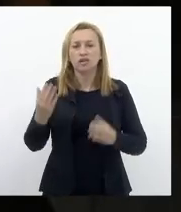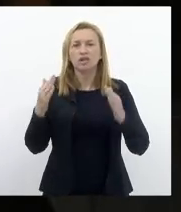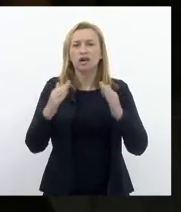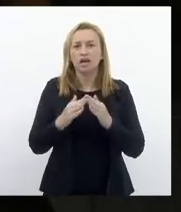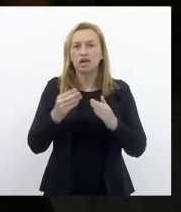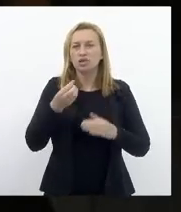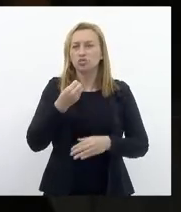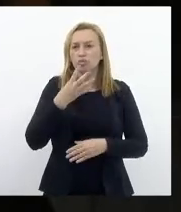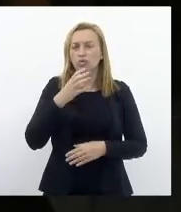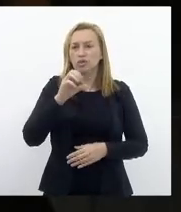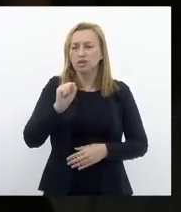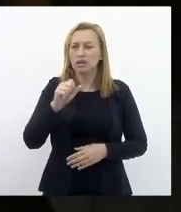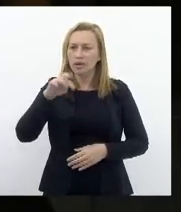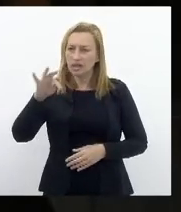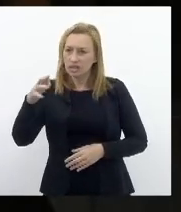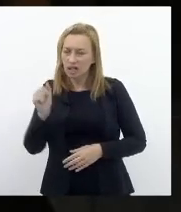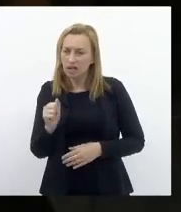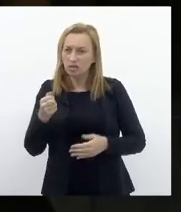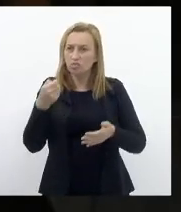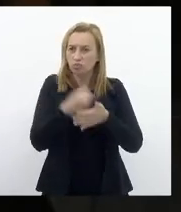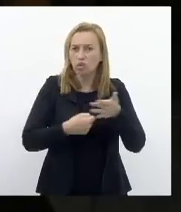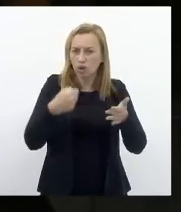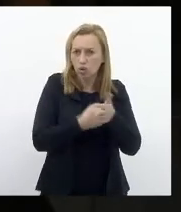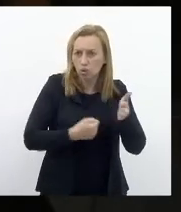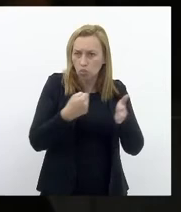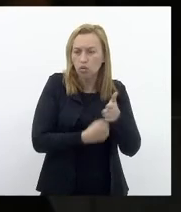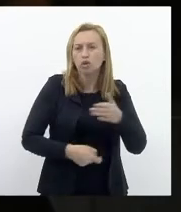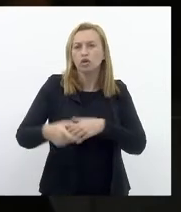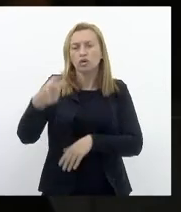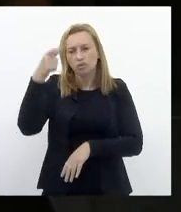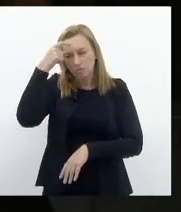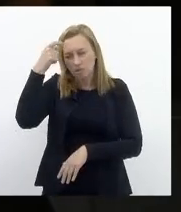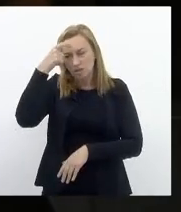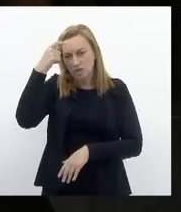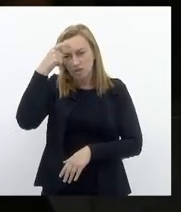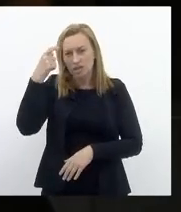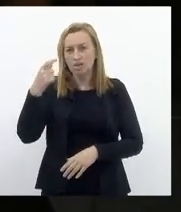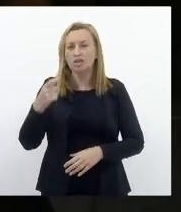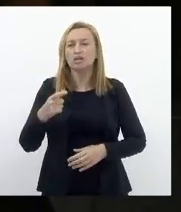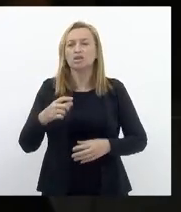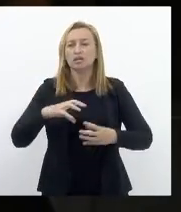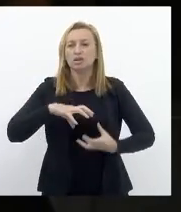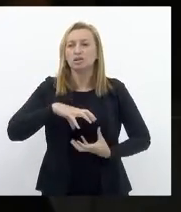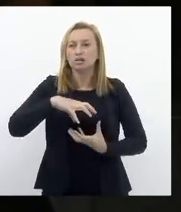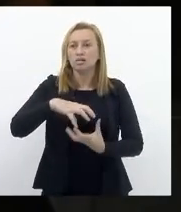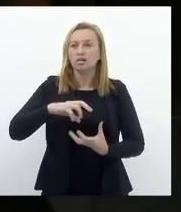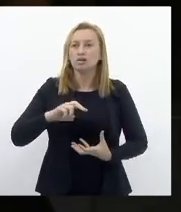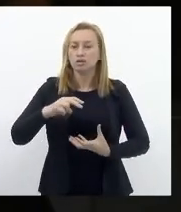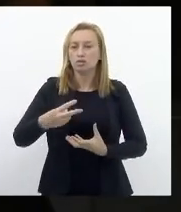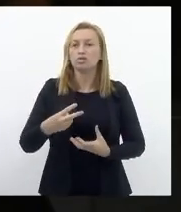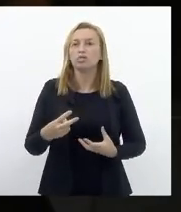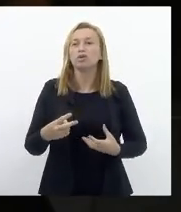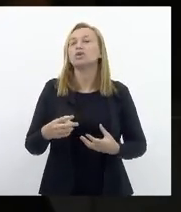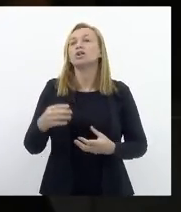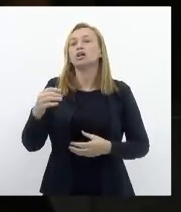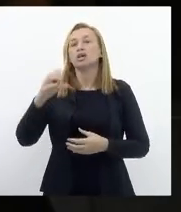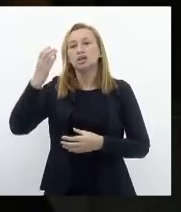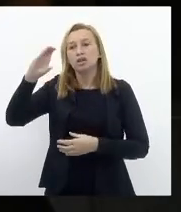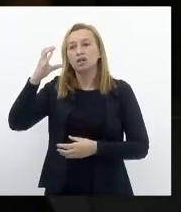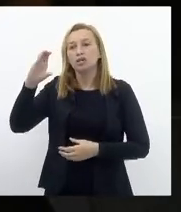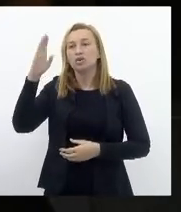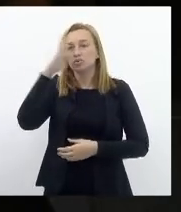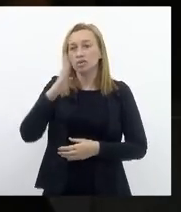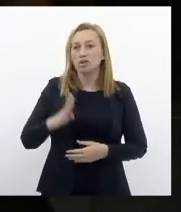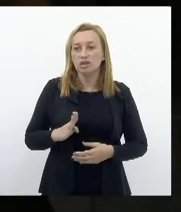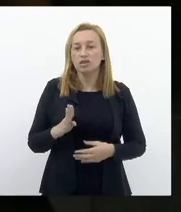Samaritano Que é um símbolo Da luta Pela conscientização Em torno da doação Da medula Em Niterói No Rio de Janeiro E no Brasil E agradecer Ao secretário Alexandre Kiep